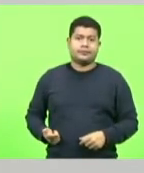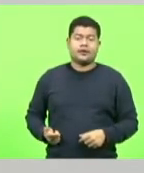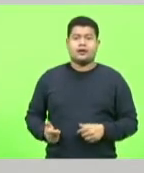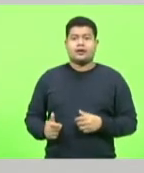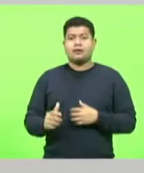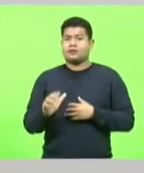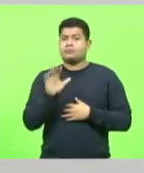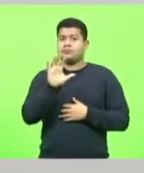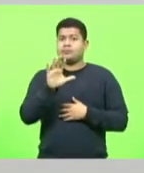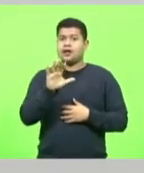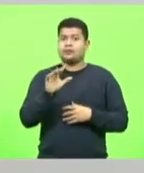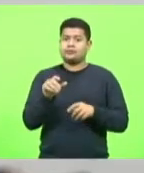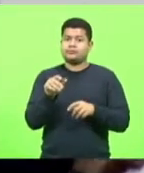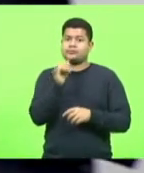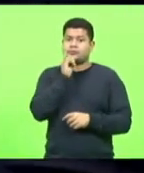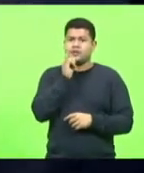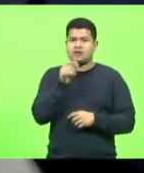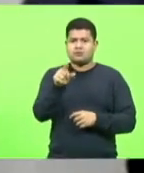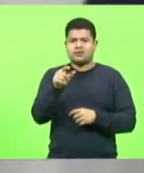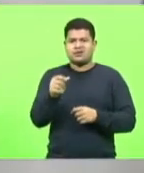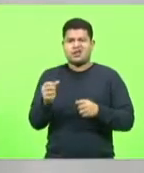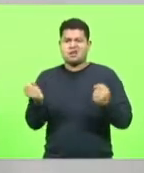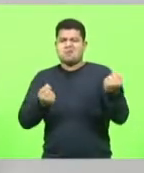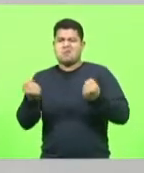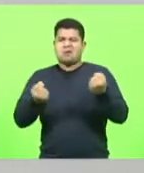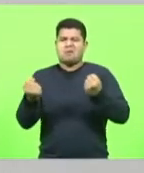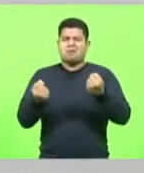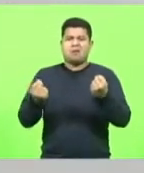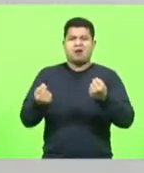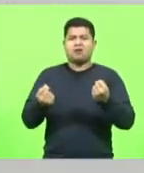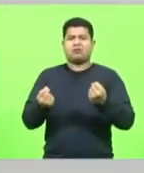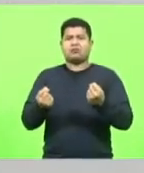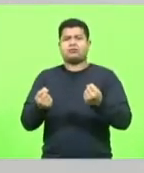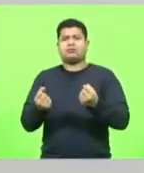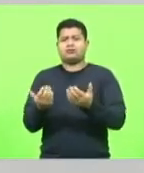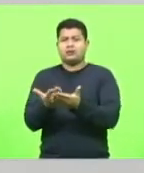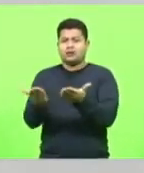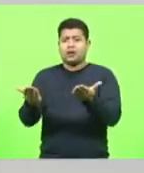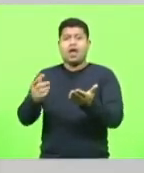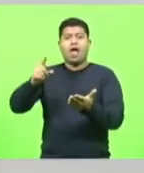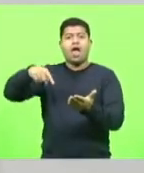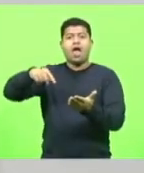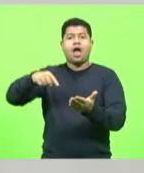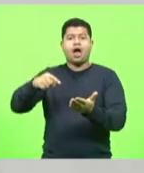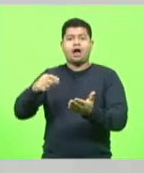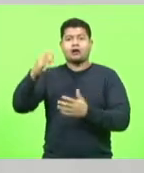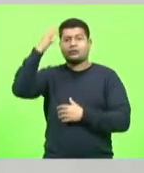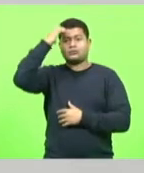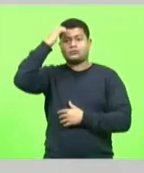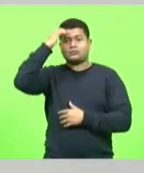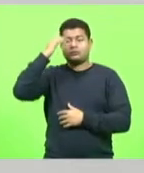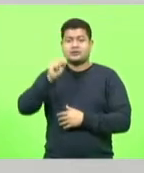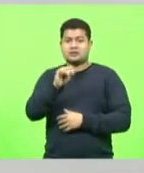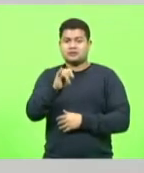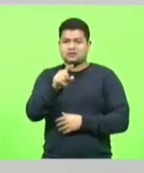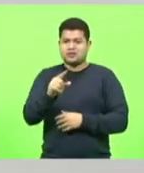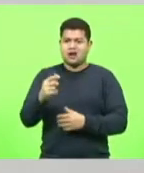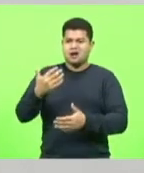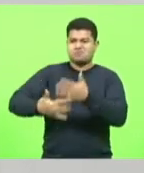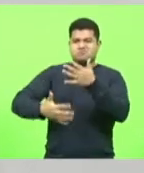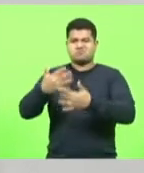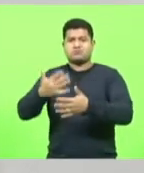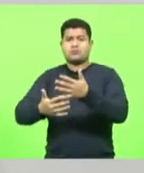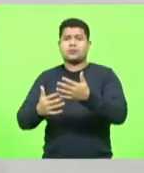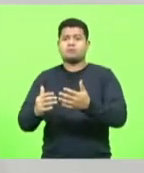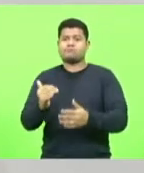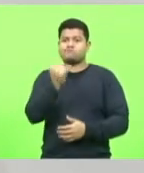de dirigir com imprudência é de quem conduz o veículo. E tivemos quatro